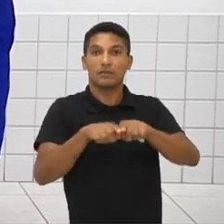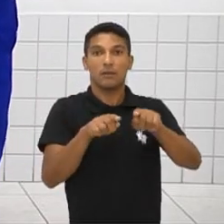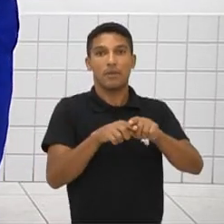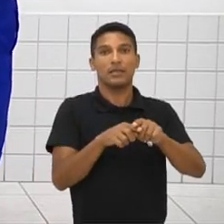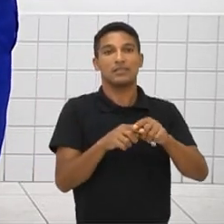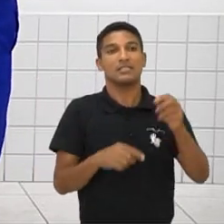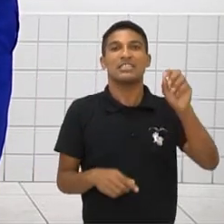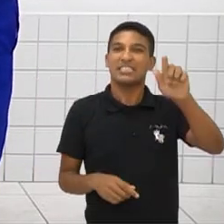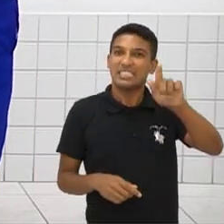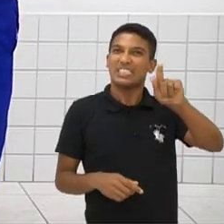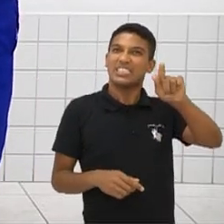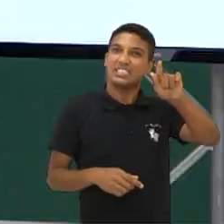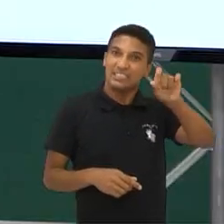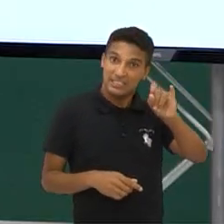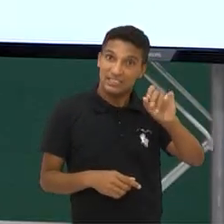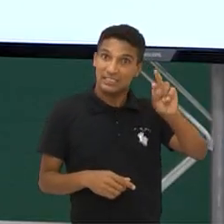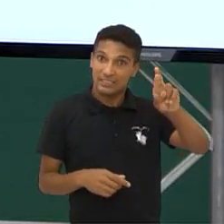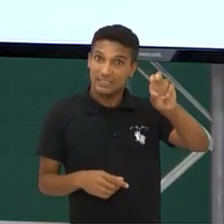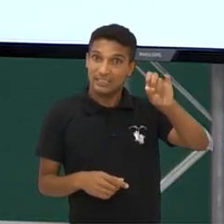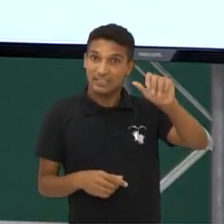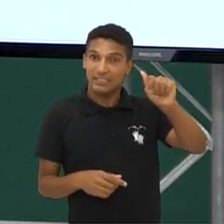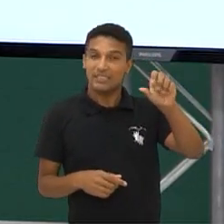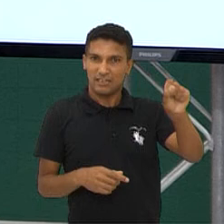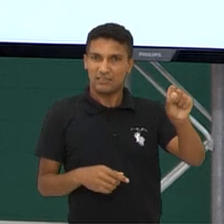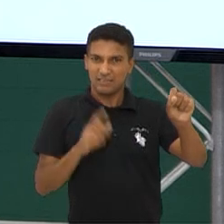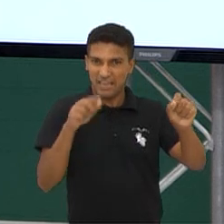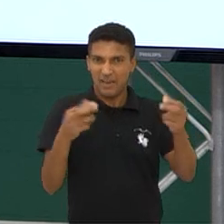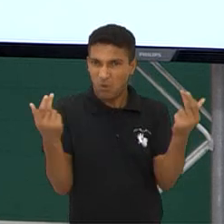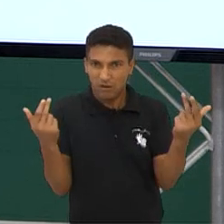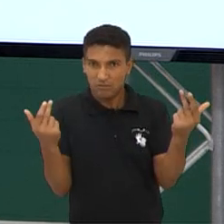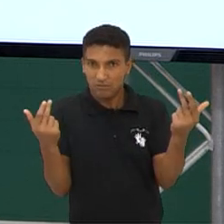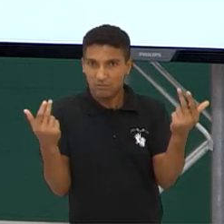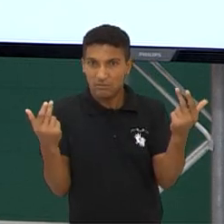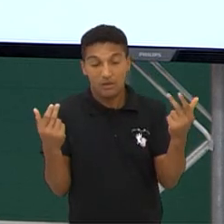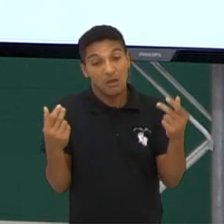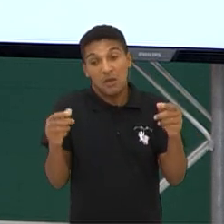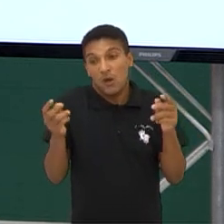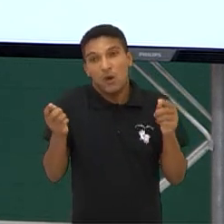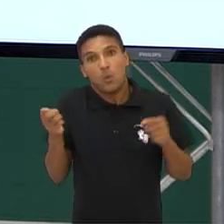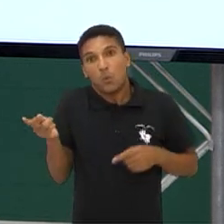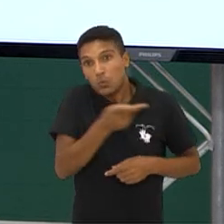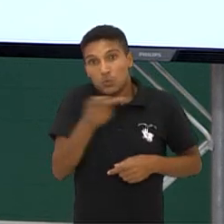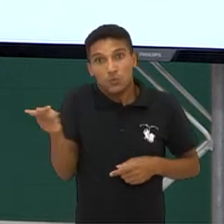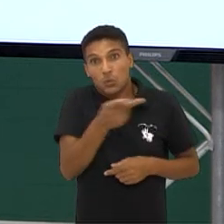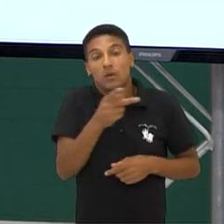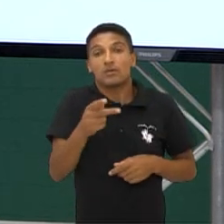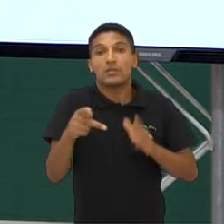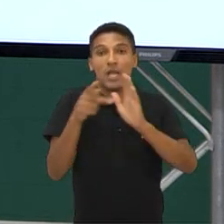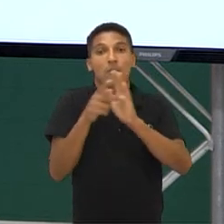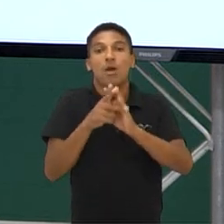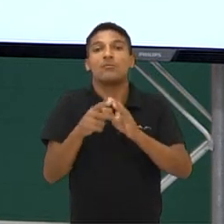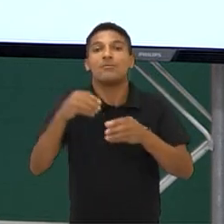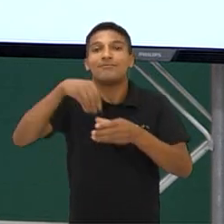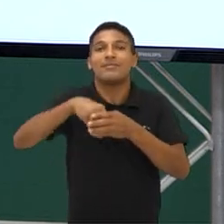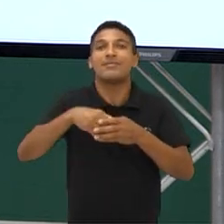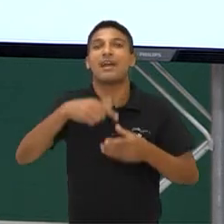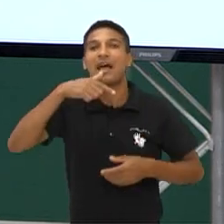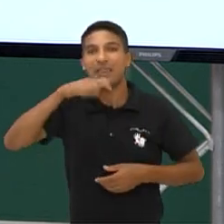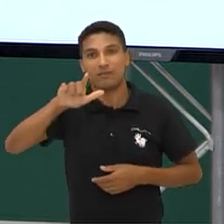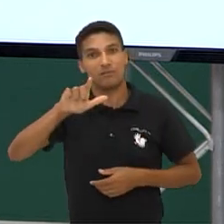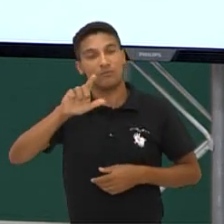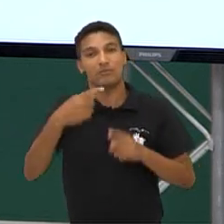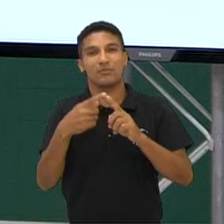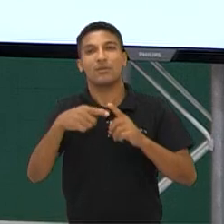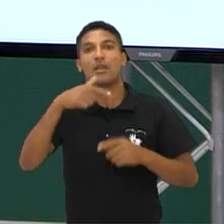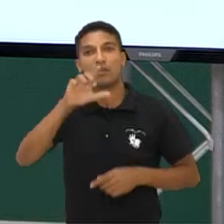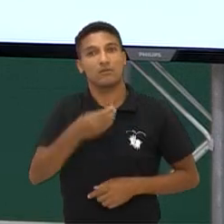expressões idiomáticas quanto as gírias, elas pertencem a línguas vivas. A língua viva. Ela está acontecendo o tempo inteiro. Beleza? As